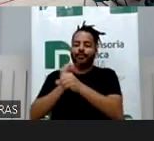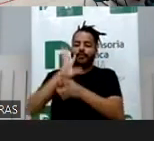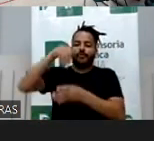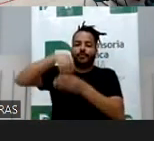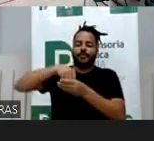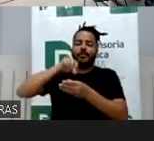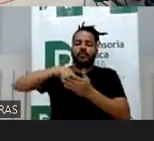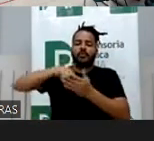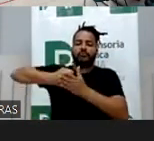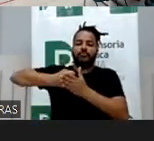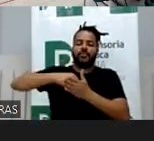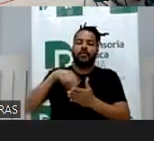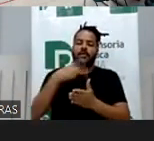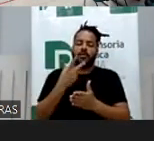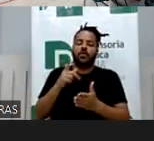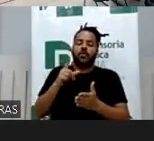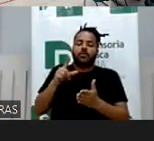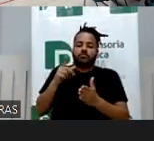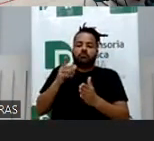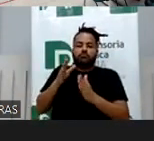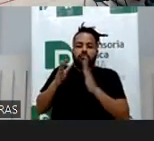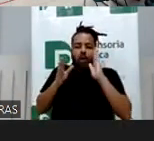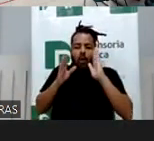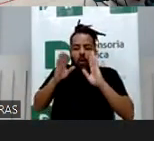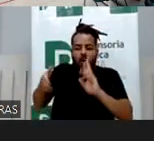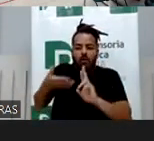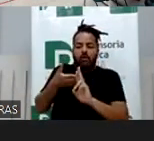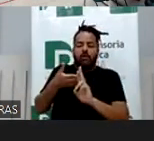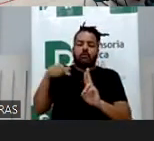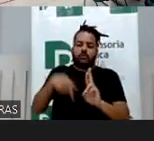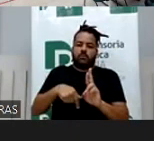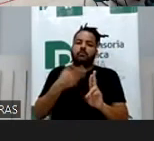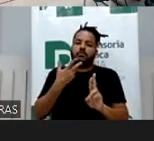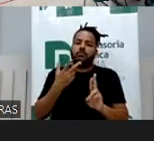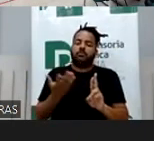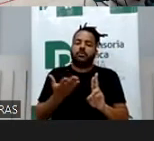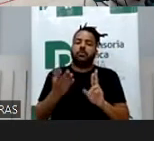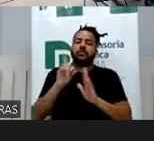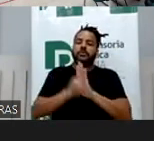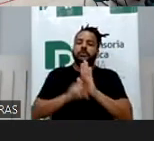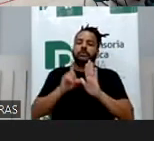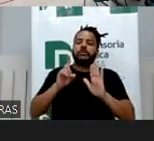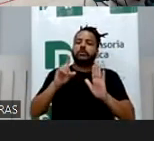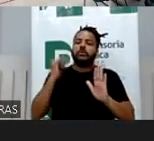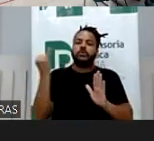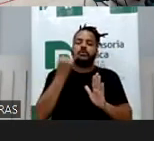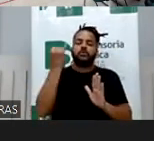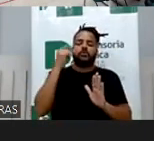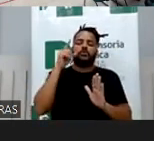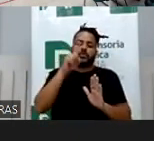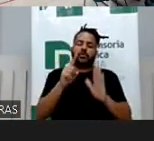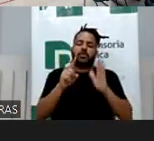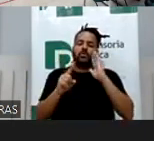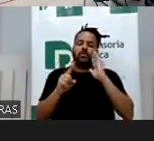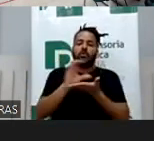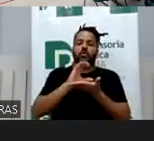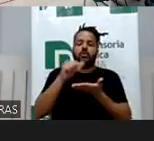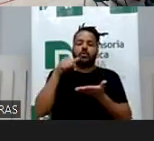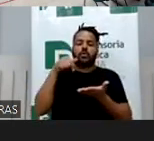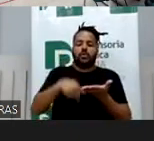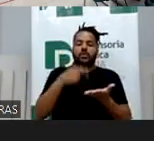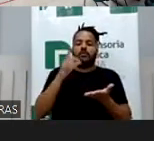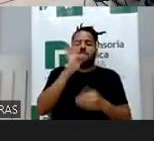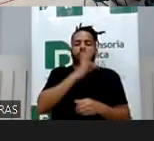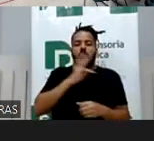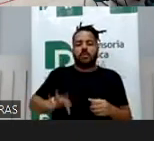ela é o nosso guia, a nossa diretriz com relação à proteção de dados, que se tornou direito fundamental, inclusive, na Constituição Federal. Hoje, artigo 5º,